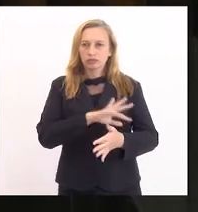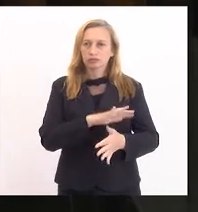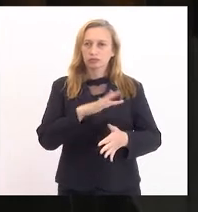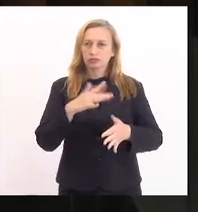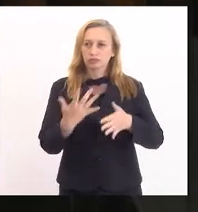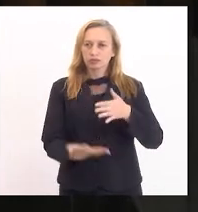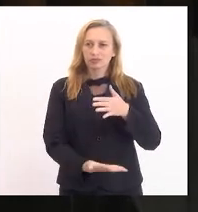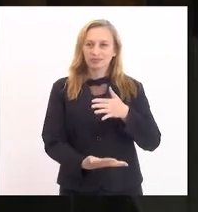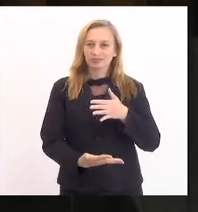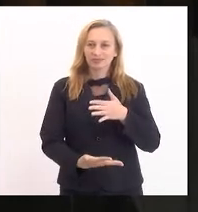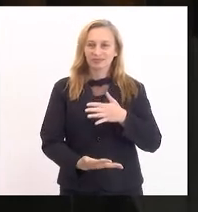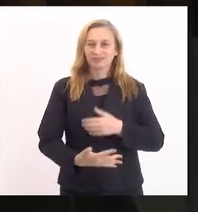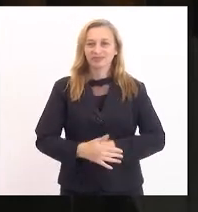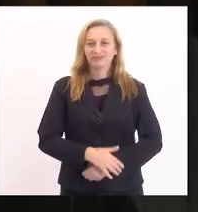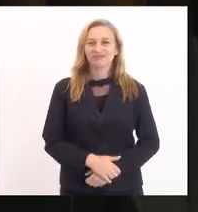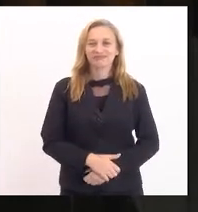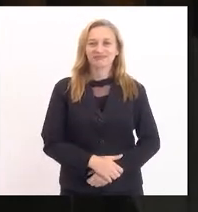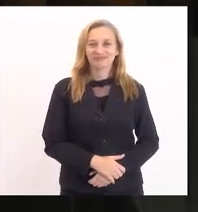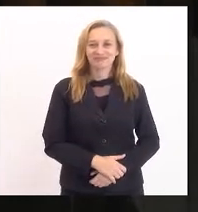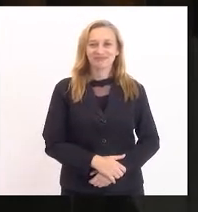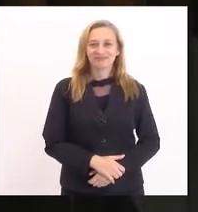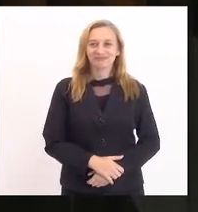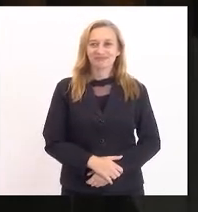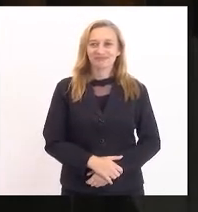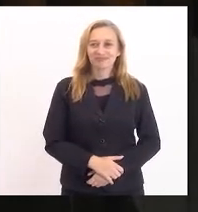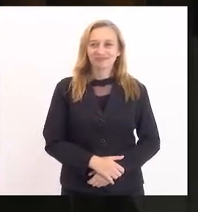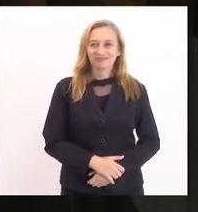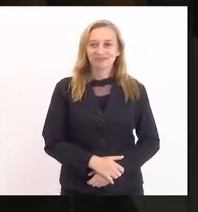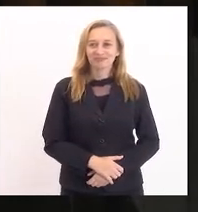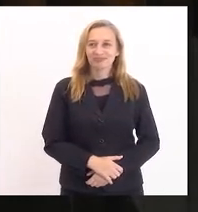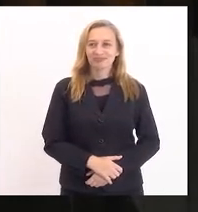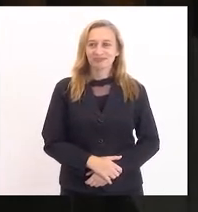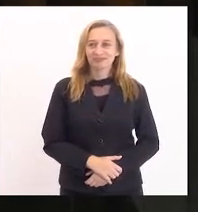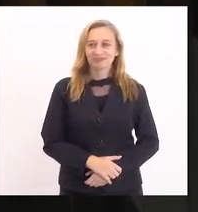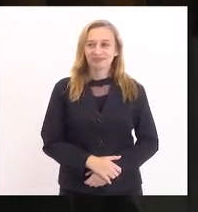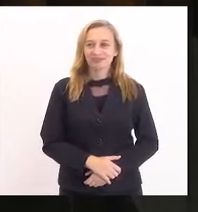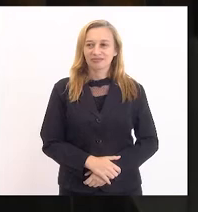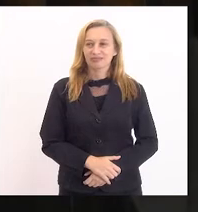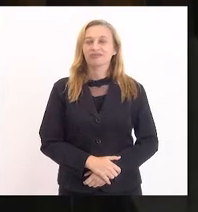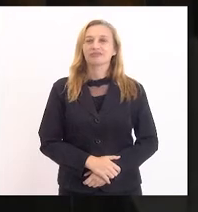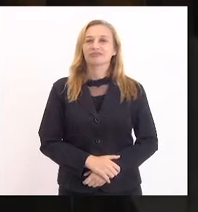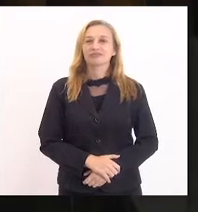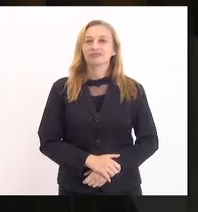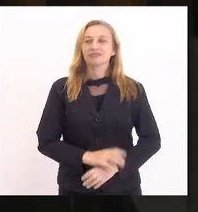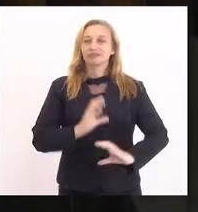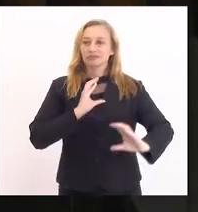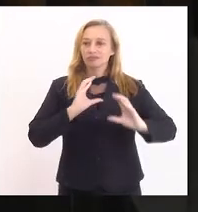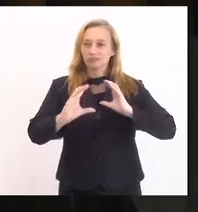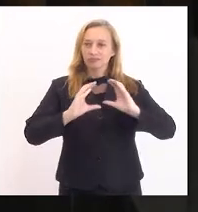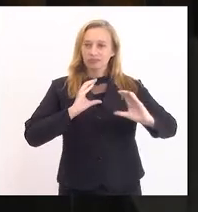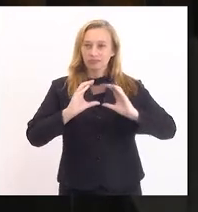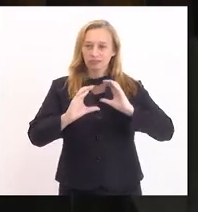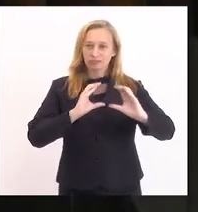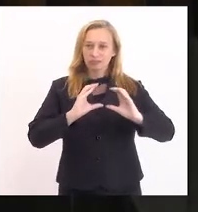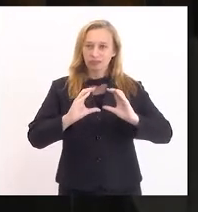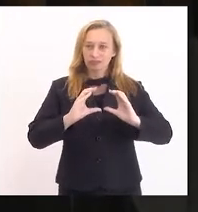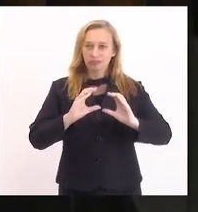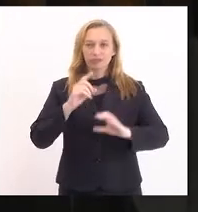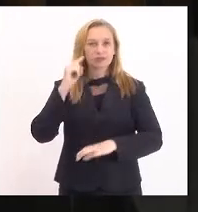linguagem de Libra, que leva a nossa voz aos